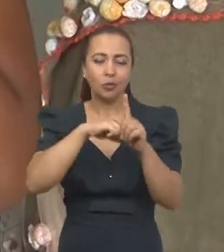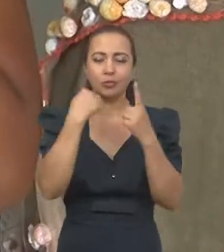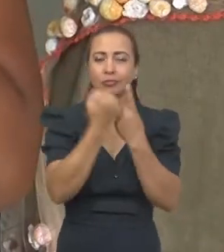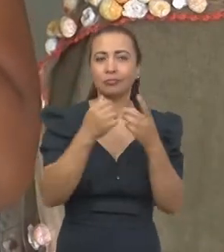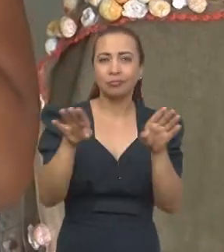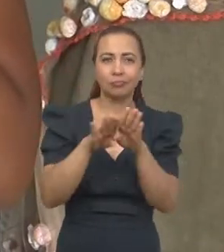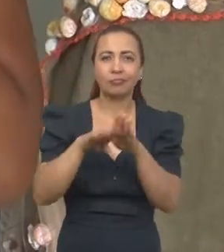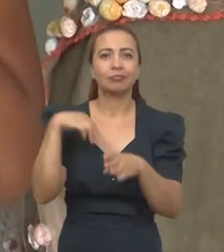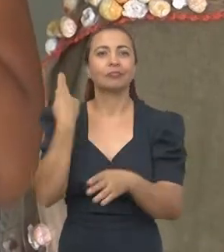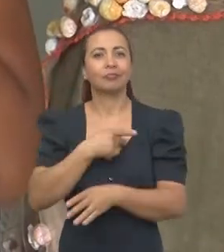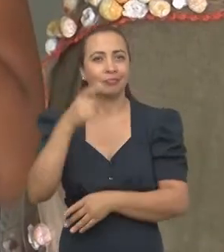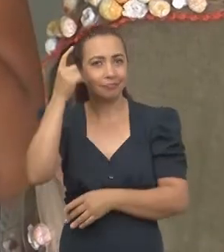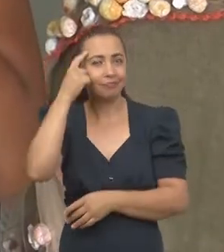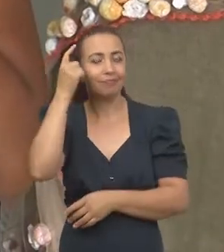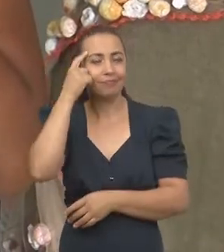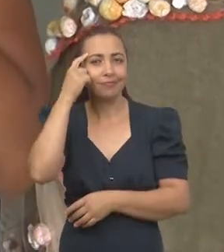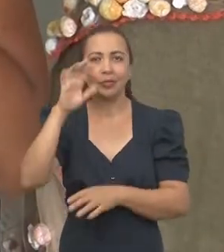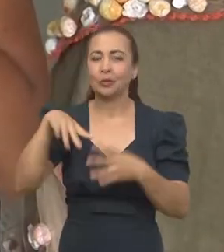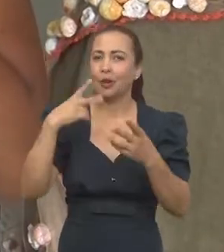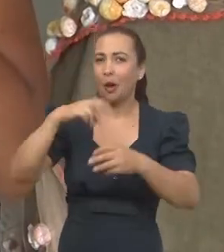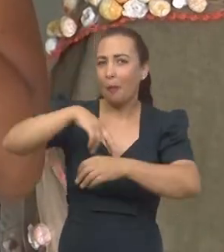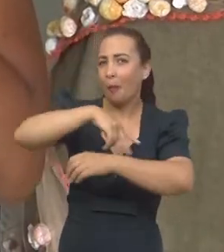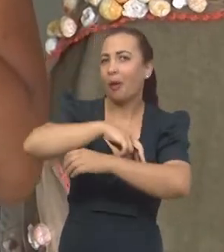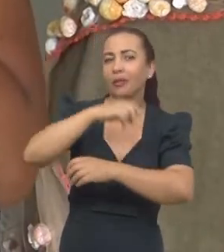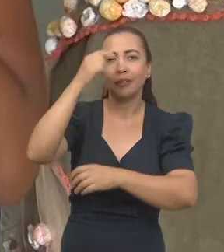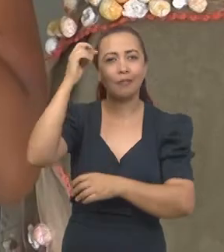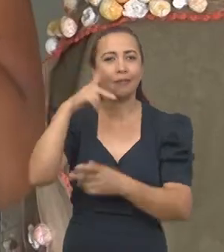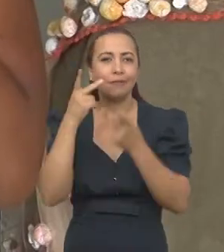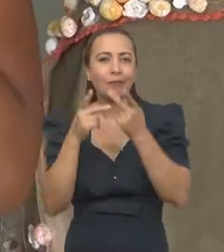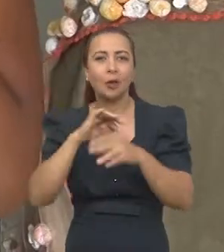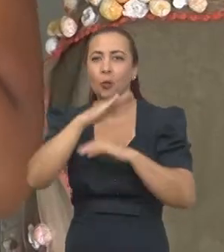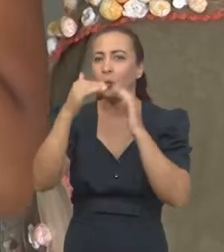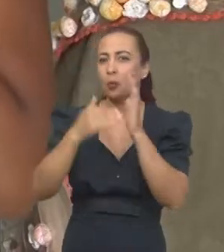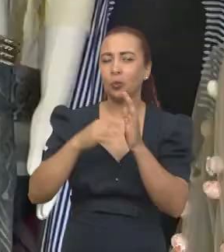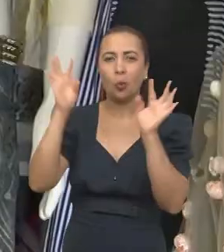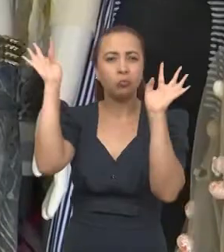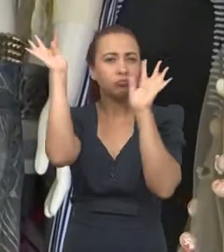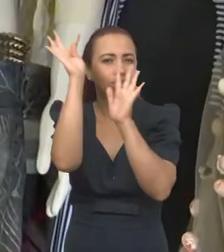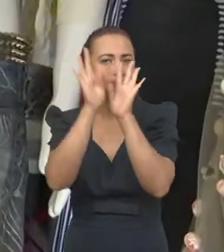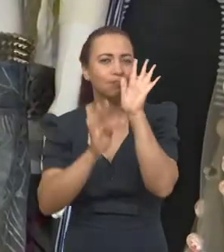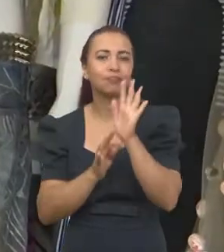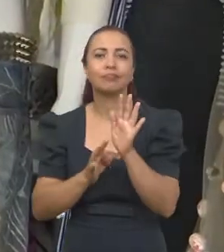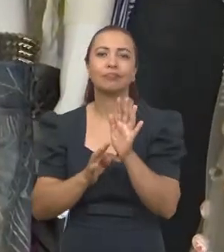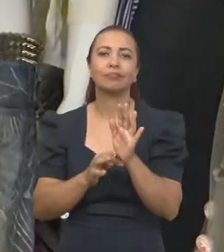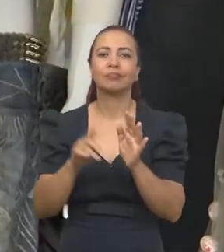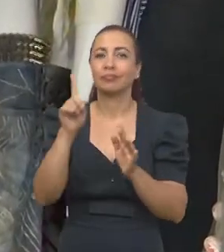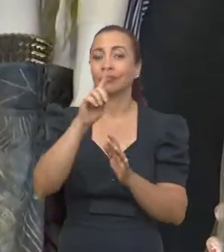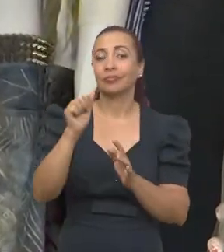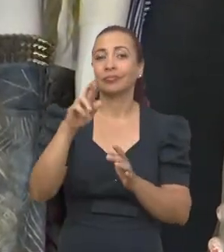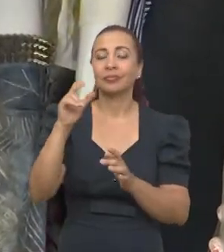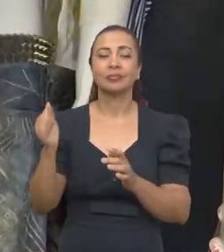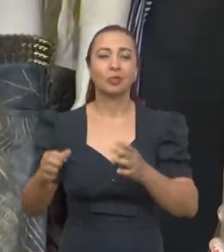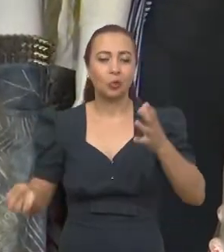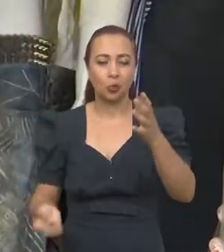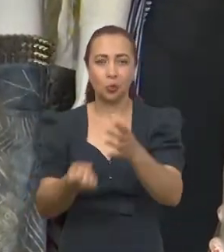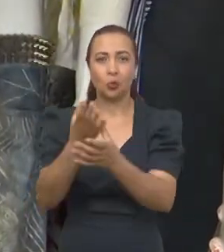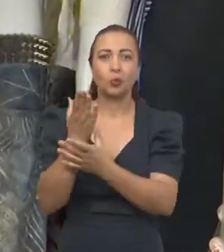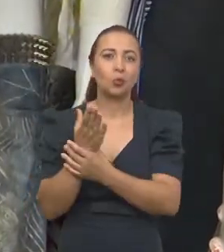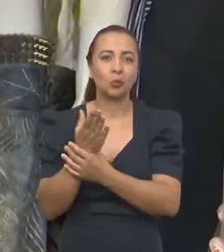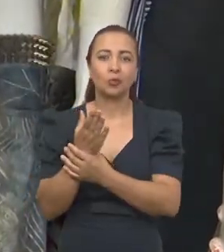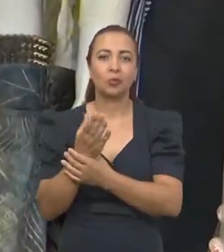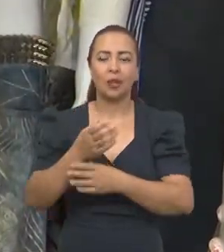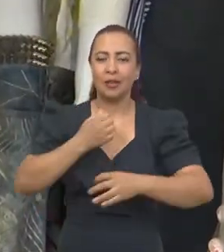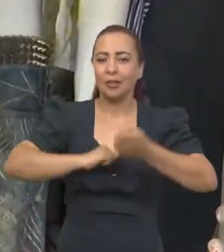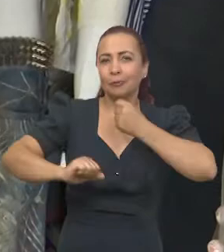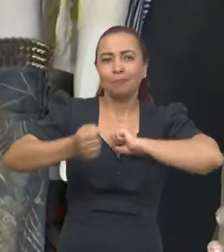também, né. A gente pensa em, quando a gente fala em moda, a gente fala também em todo esse contexto. A Zarina, ela surge, né, através de uma